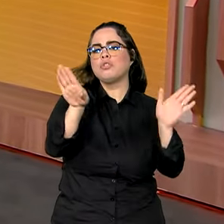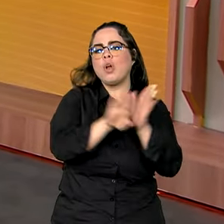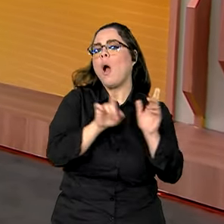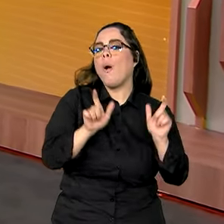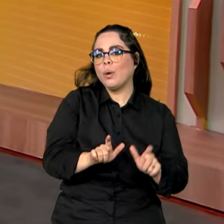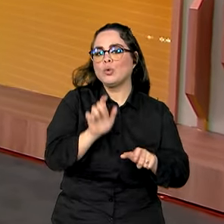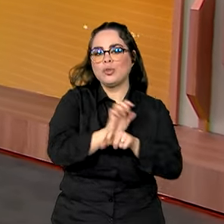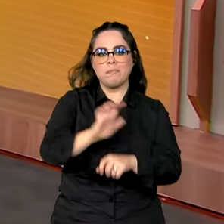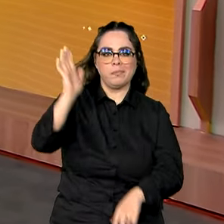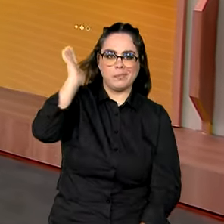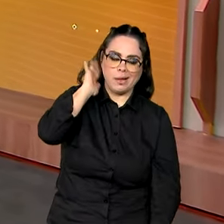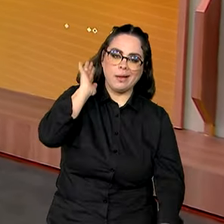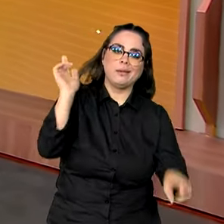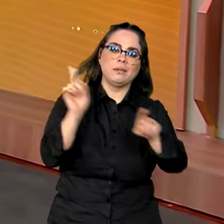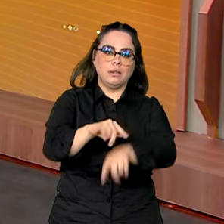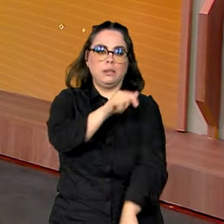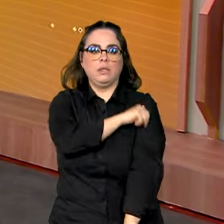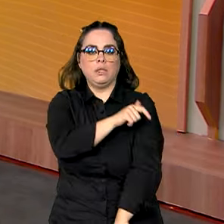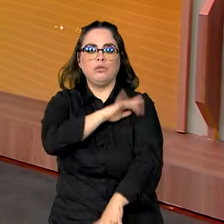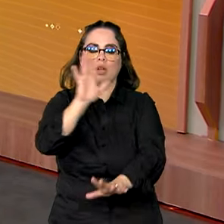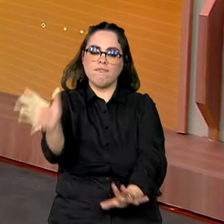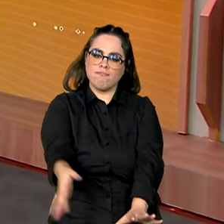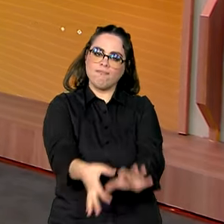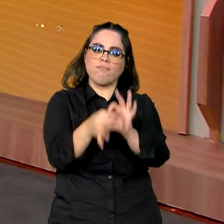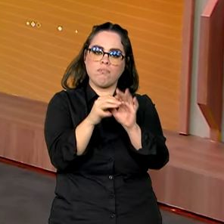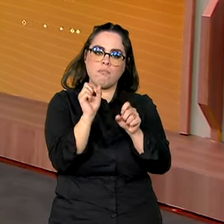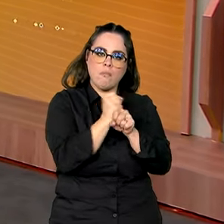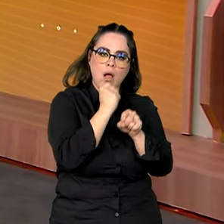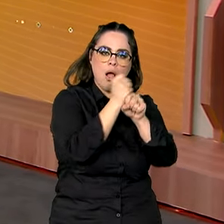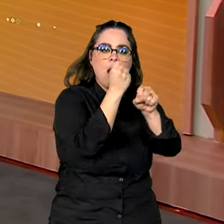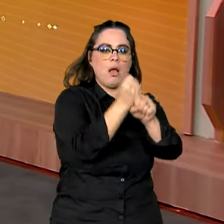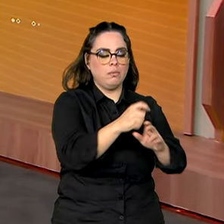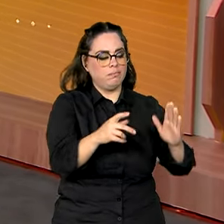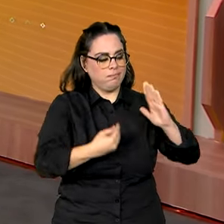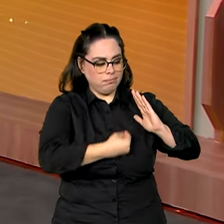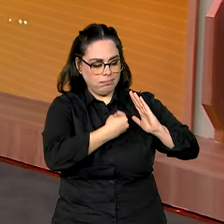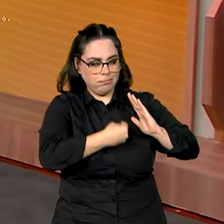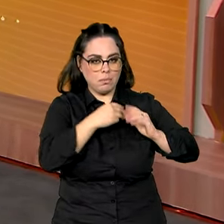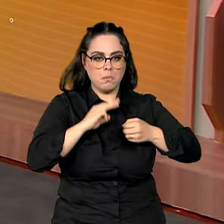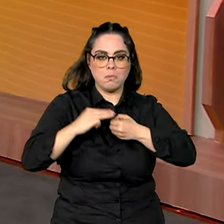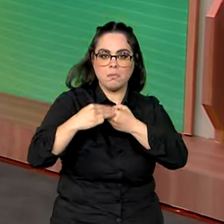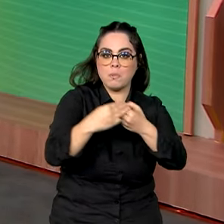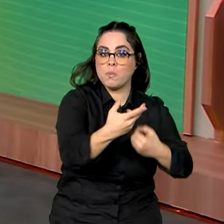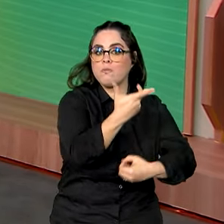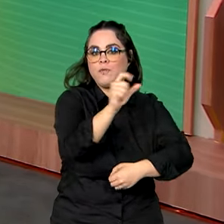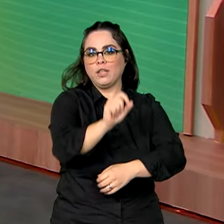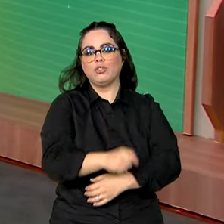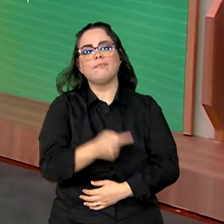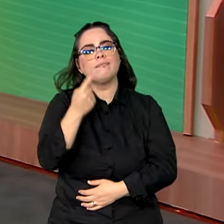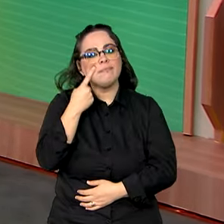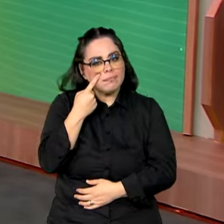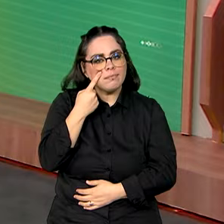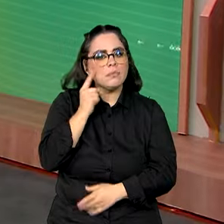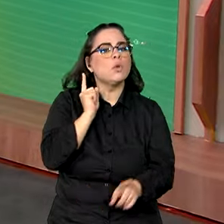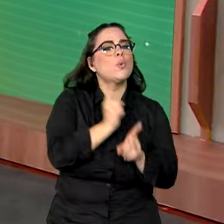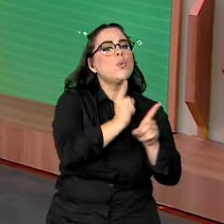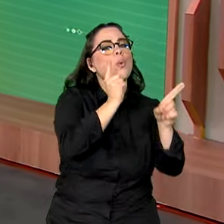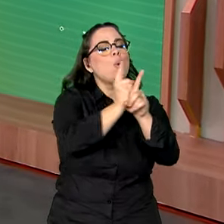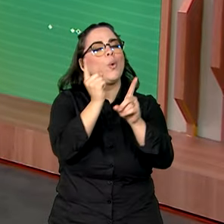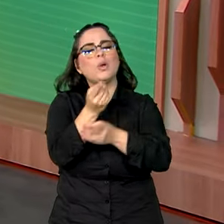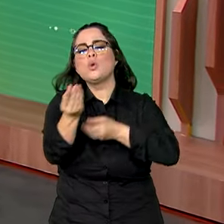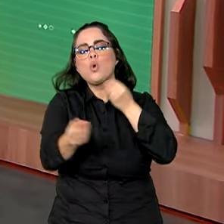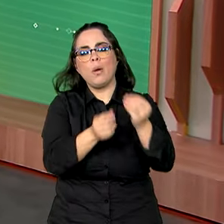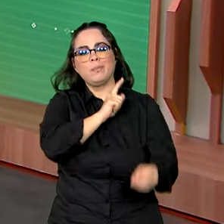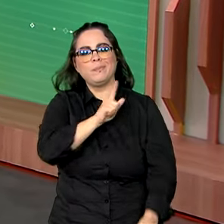Janeiro, onde já está sendo providenciada a retomada de obras do Minha Casa Minha Vida em 20 municípios. Vamos aproveitar então para conhecer as